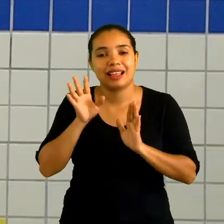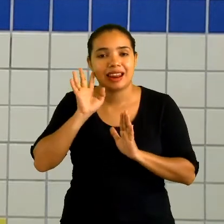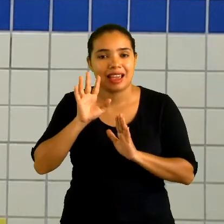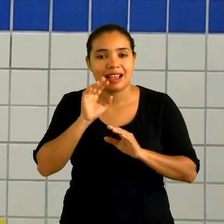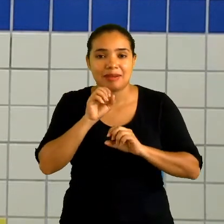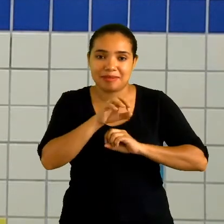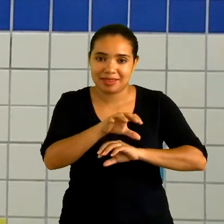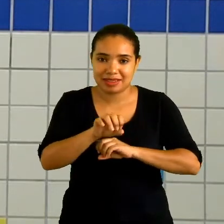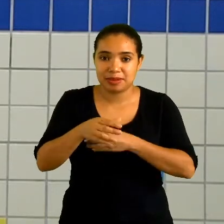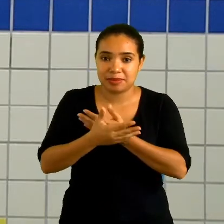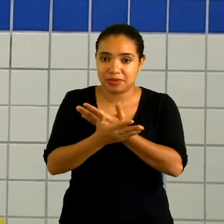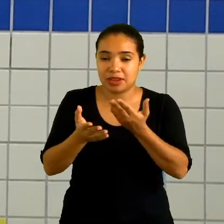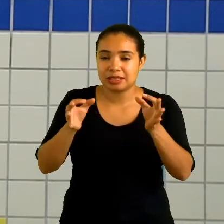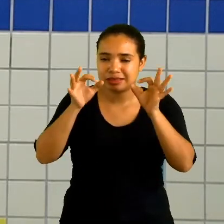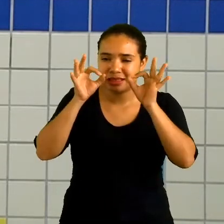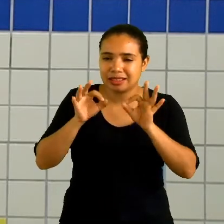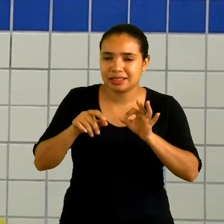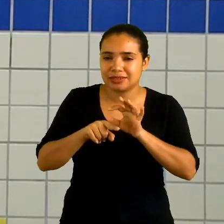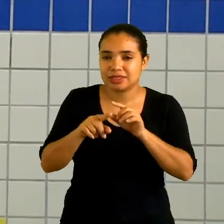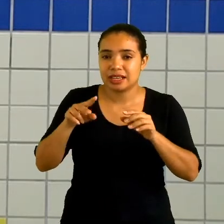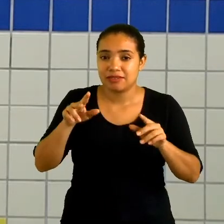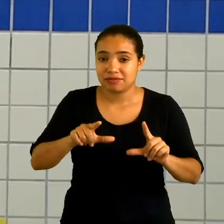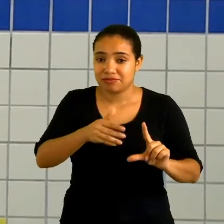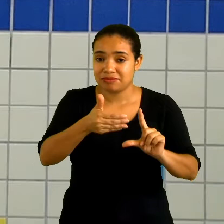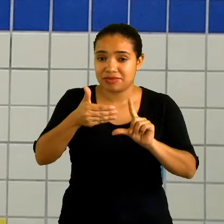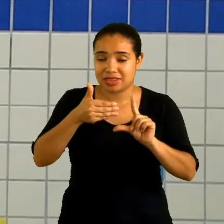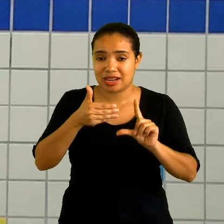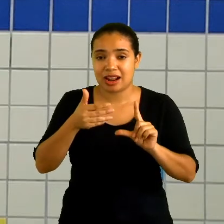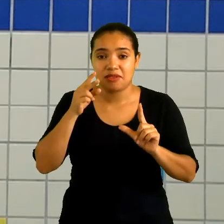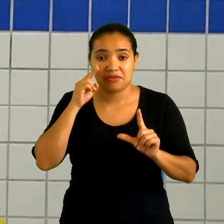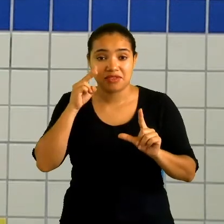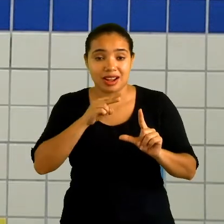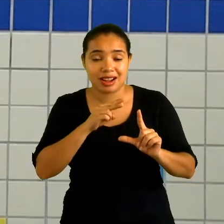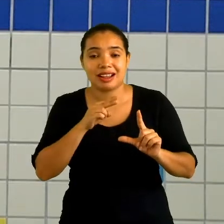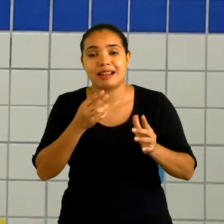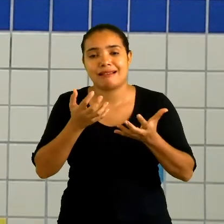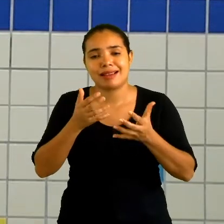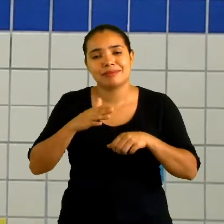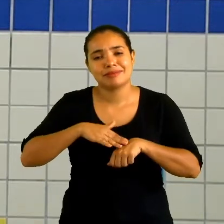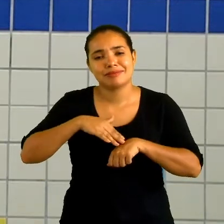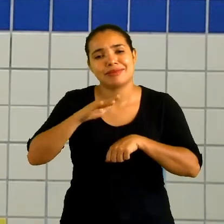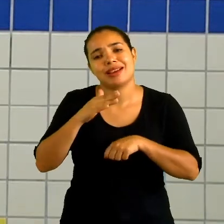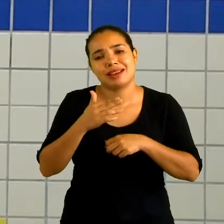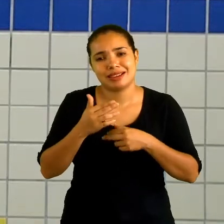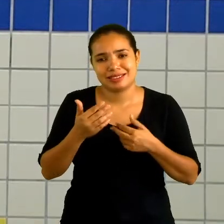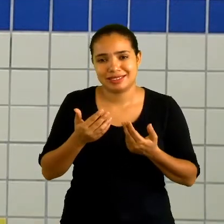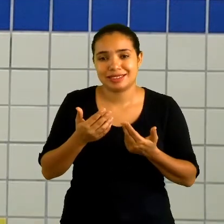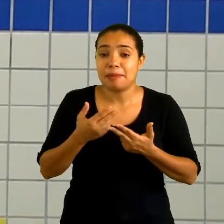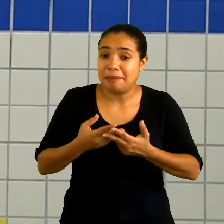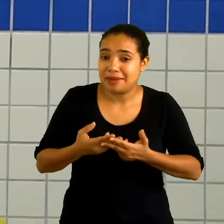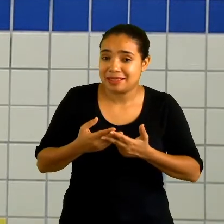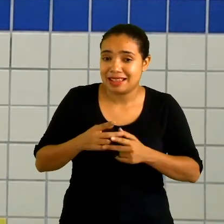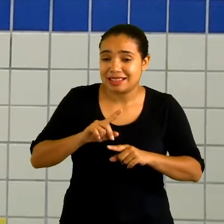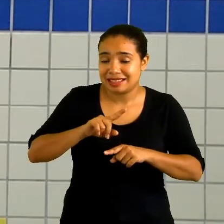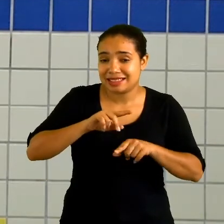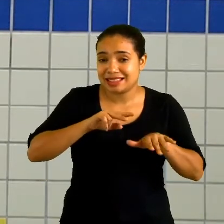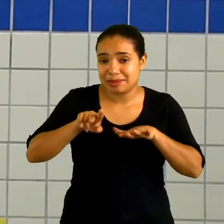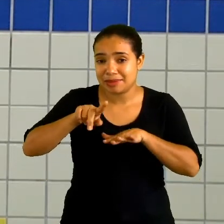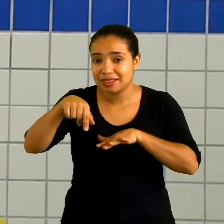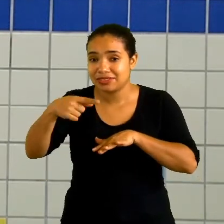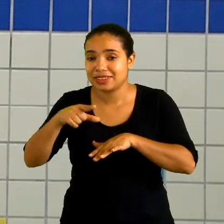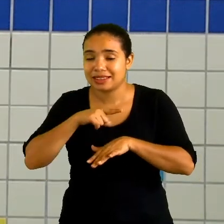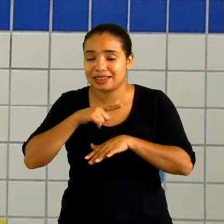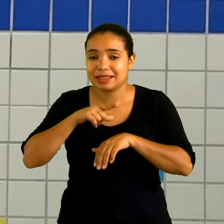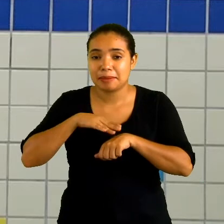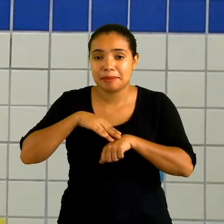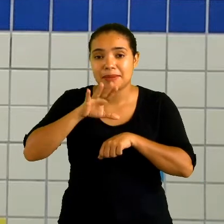outro. Eu tenho certeza que você que tá aí, ó, nos assistindo da hora, tá querendo mais e mais e mais. Então, tenha paciência que na semana que vem a